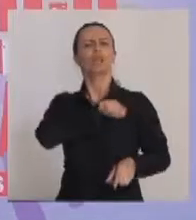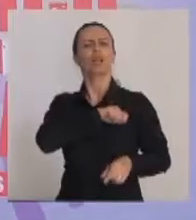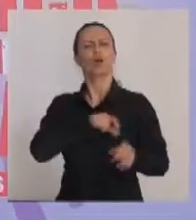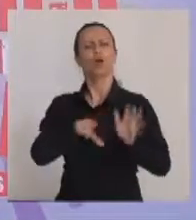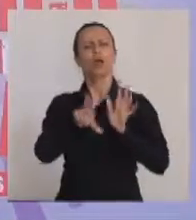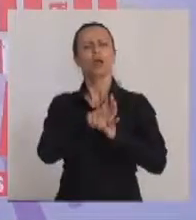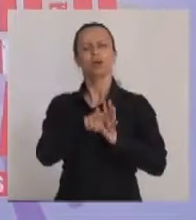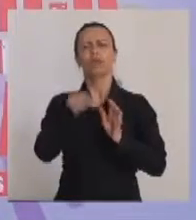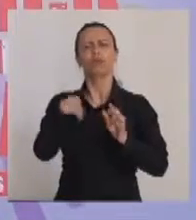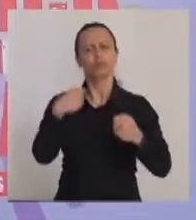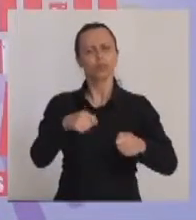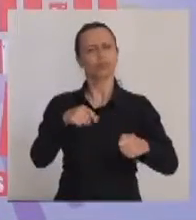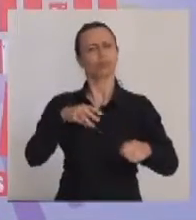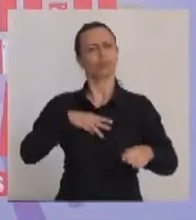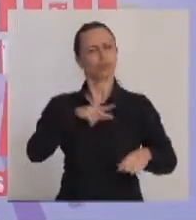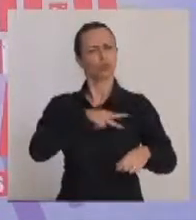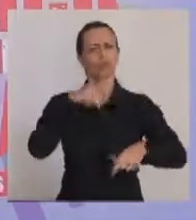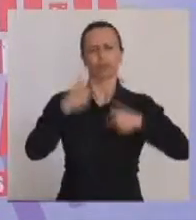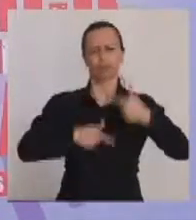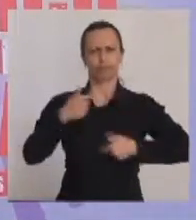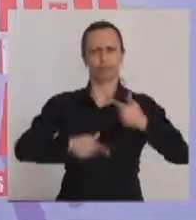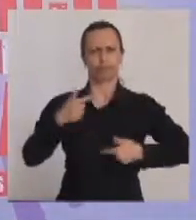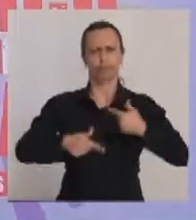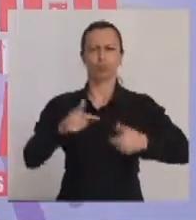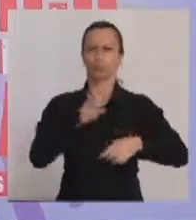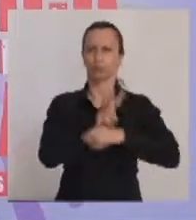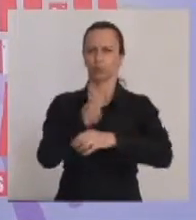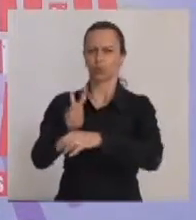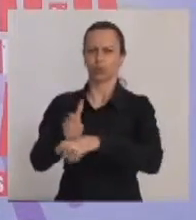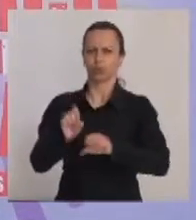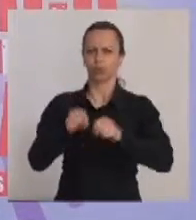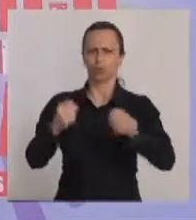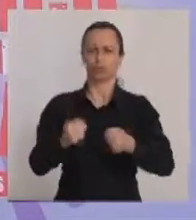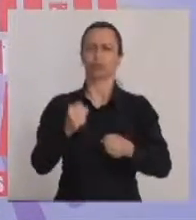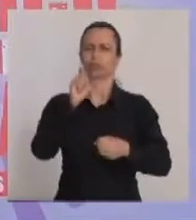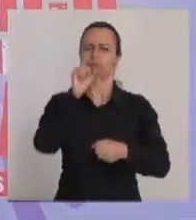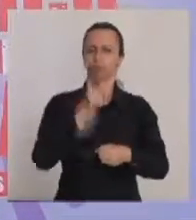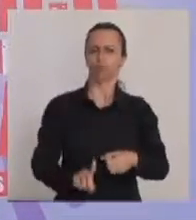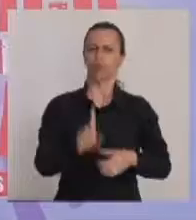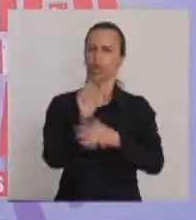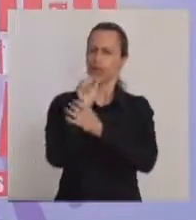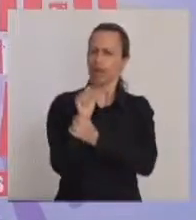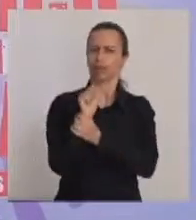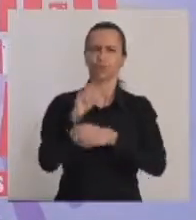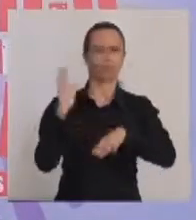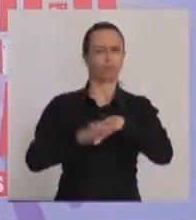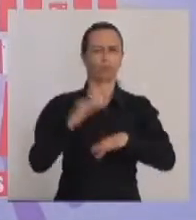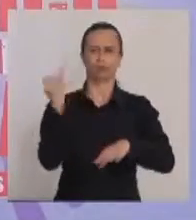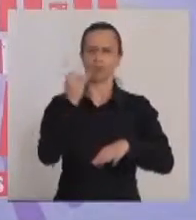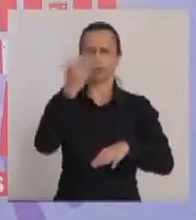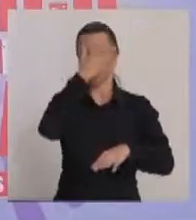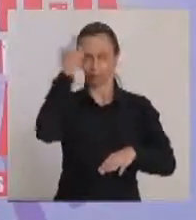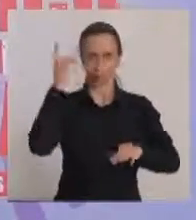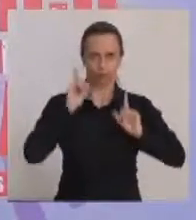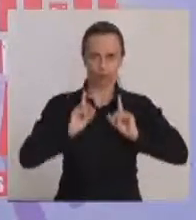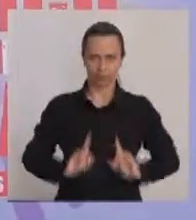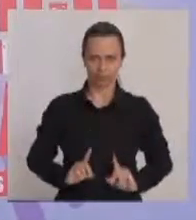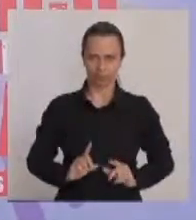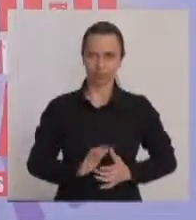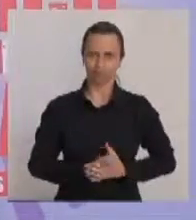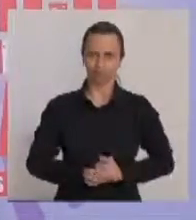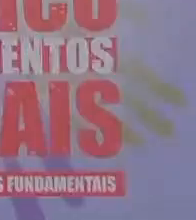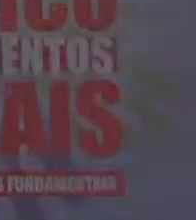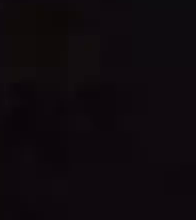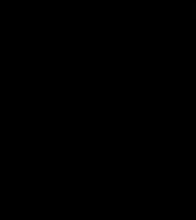que o Ministério Público faça a sua atuação na proteção e defesa da garantia desses direitos fundamentais das pessoas com